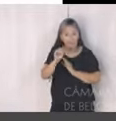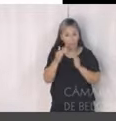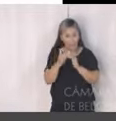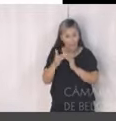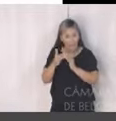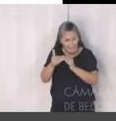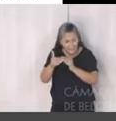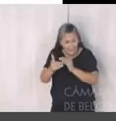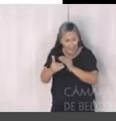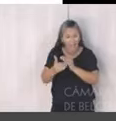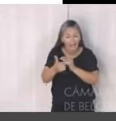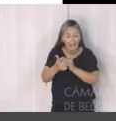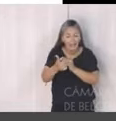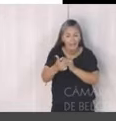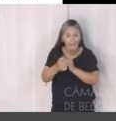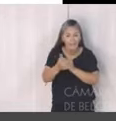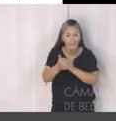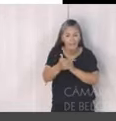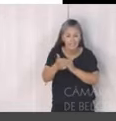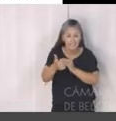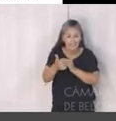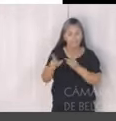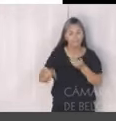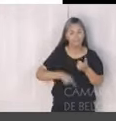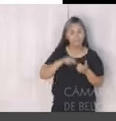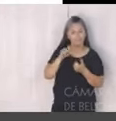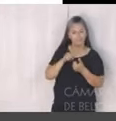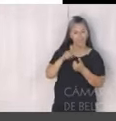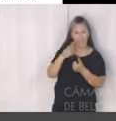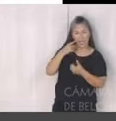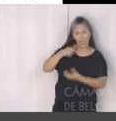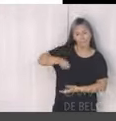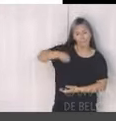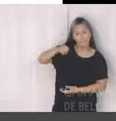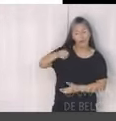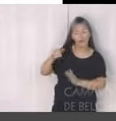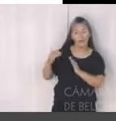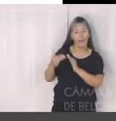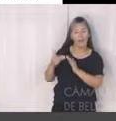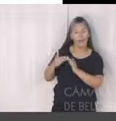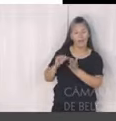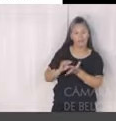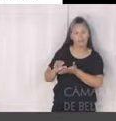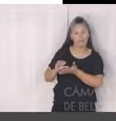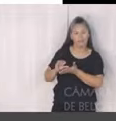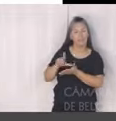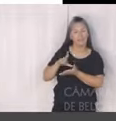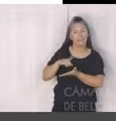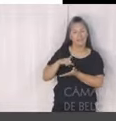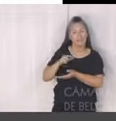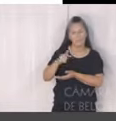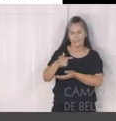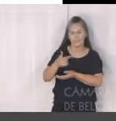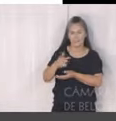de 2025. A concessão do Bolsa Moradia ou abono pecuniário para áreas de risco de 715 benefícios concedidos